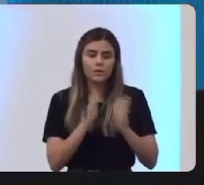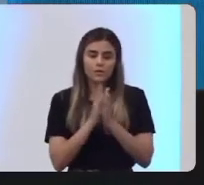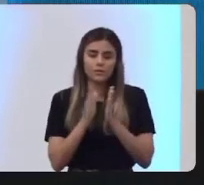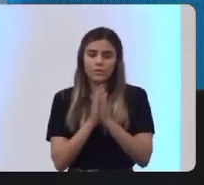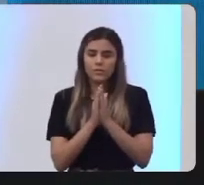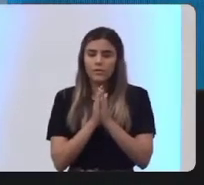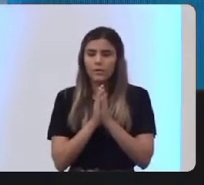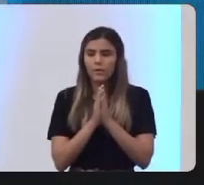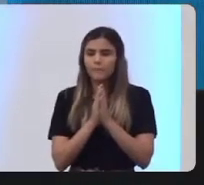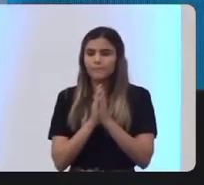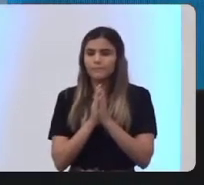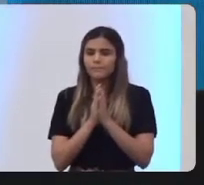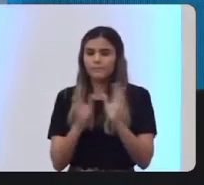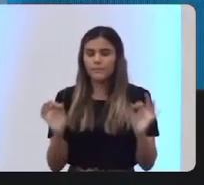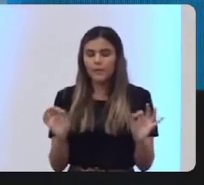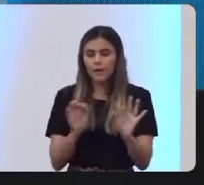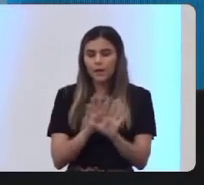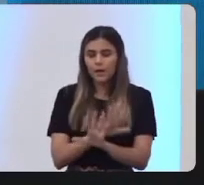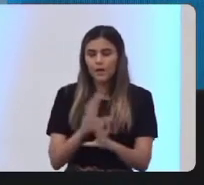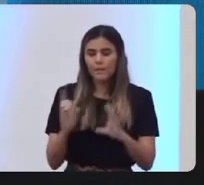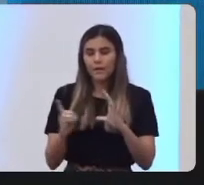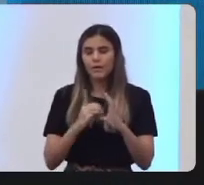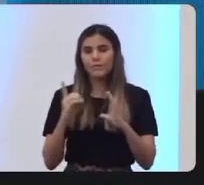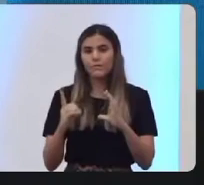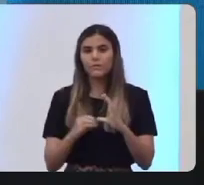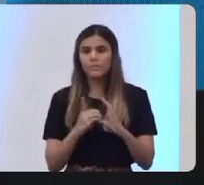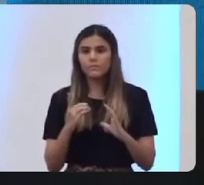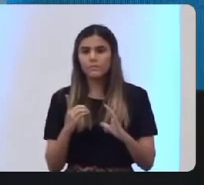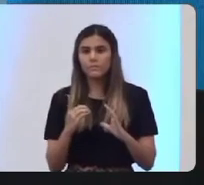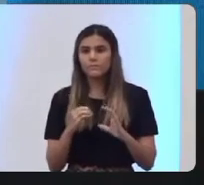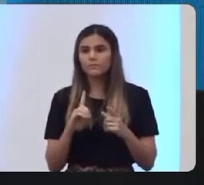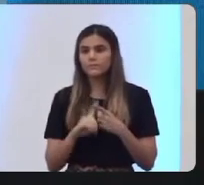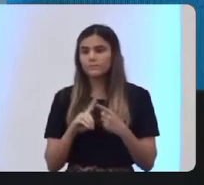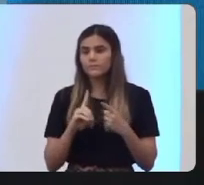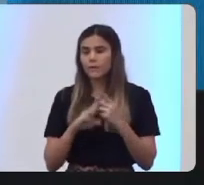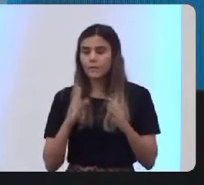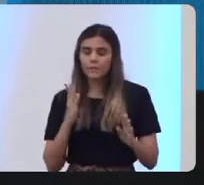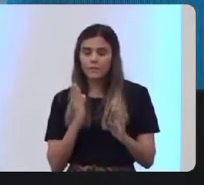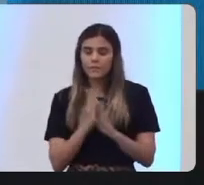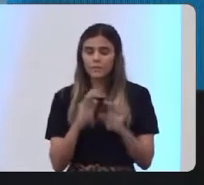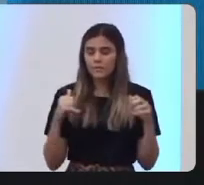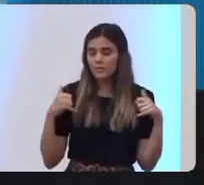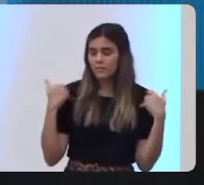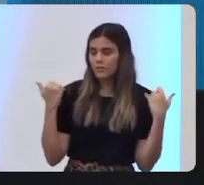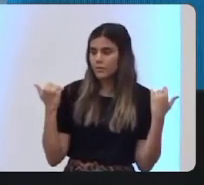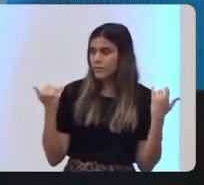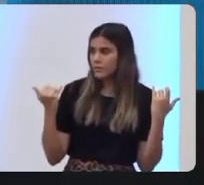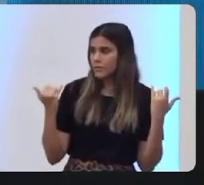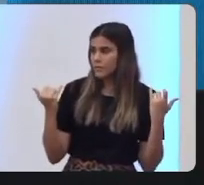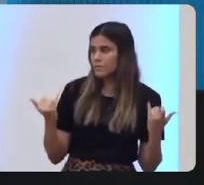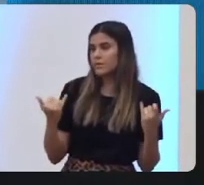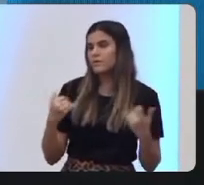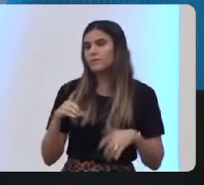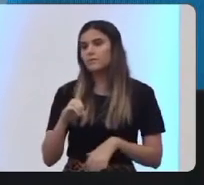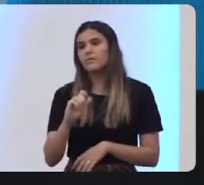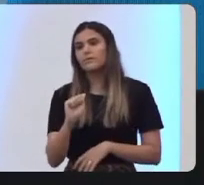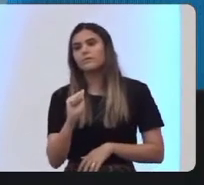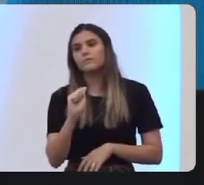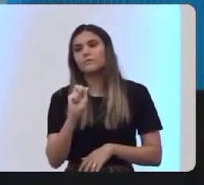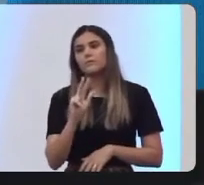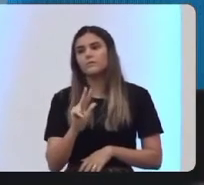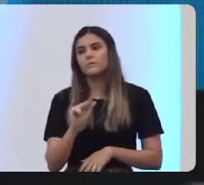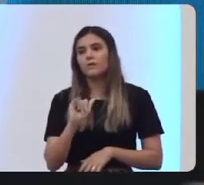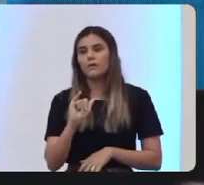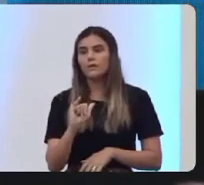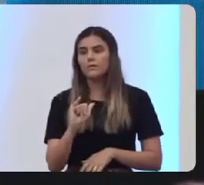para encerrar o culto. E estamos orando para o aniversariante, o Davi Amorim e a Antônia